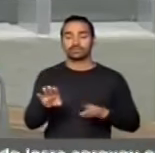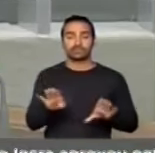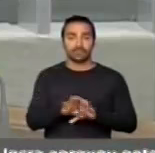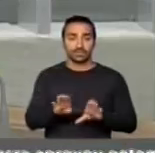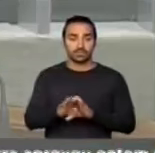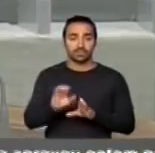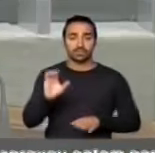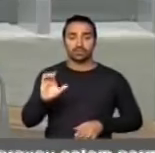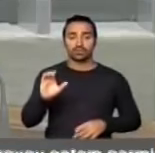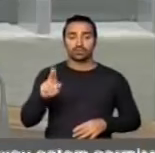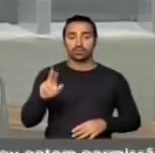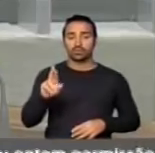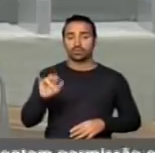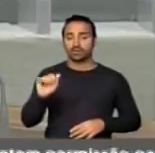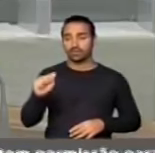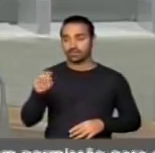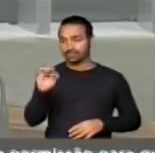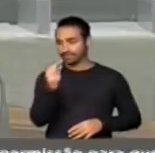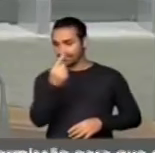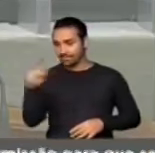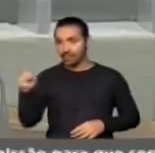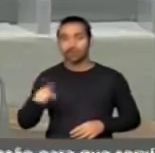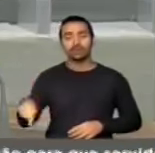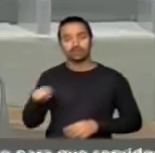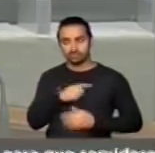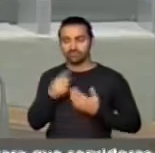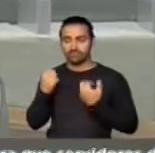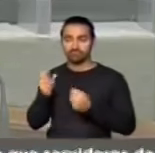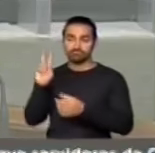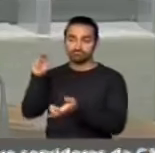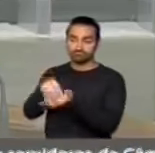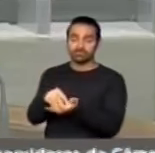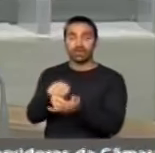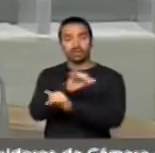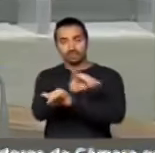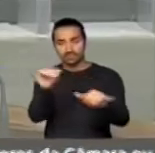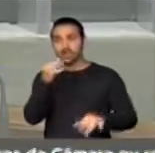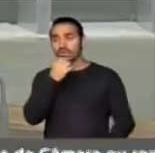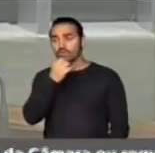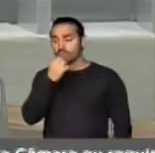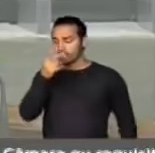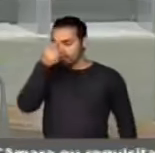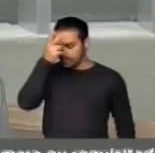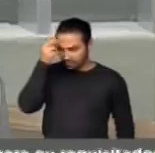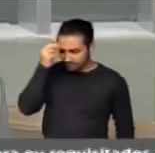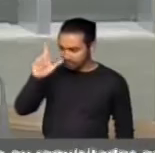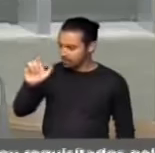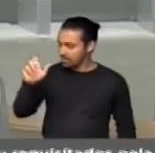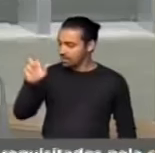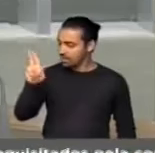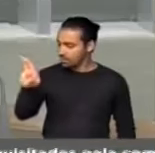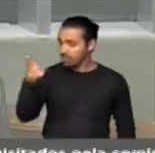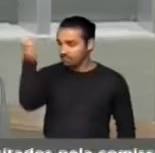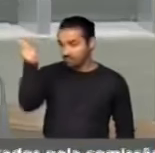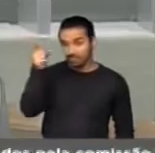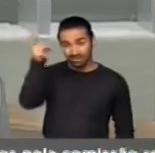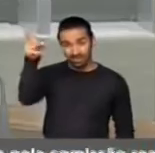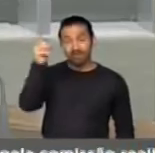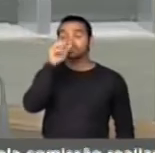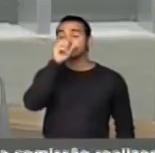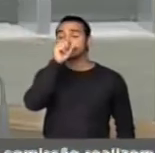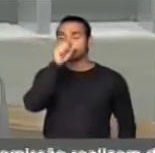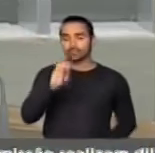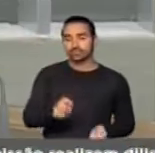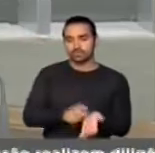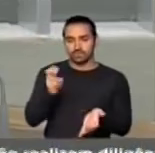nós estaremos lá, eu quero aqui aproveitar para dizer ao prefeito Leleu que estaremos lá no sábado pela manhã,